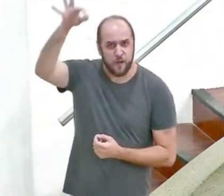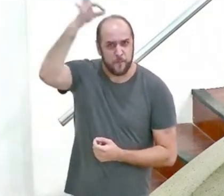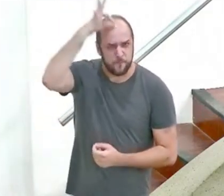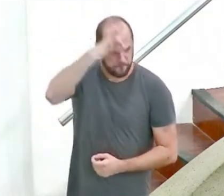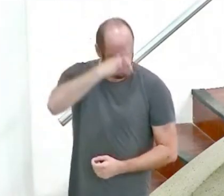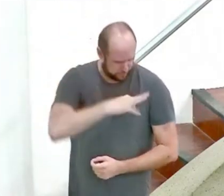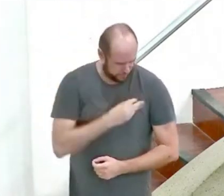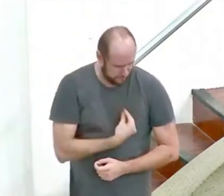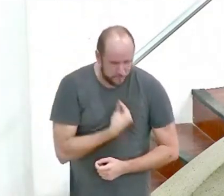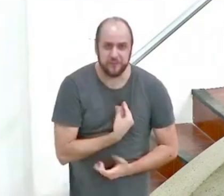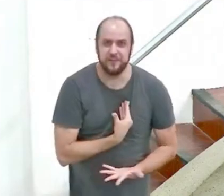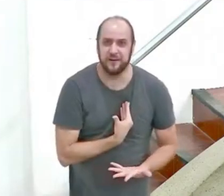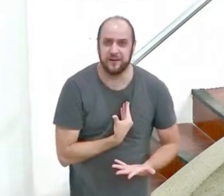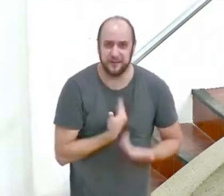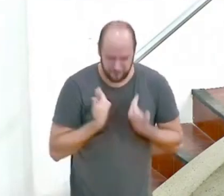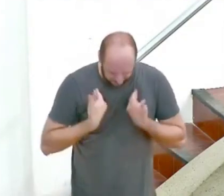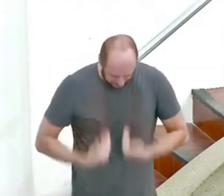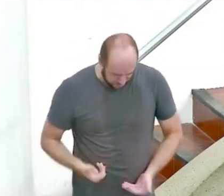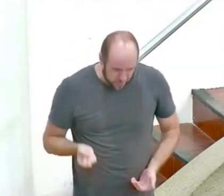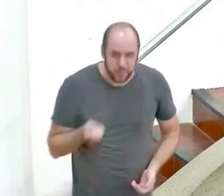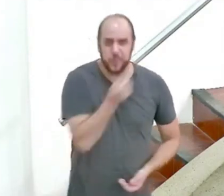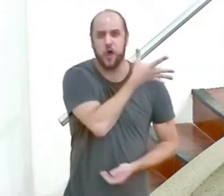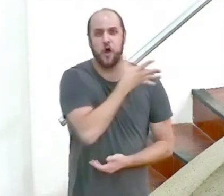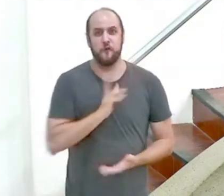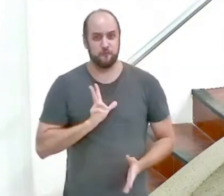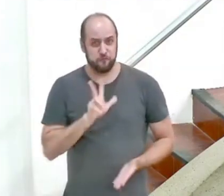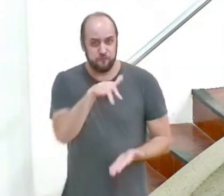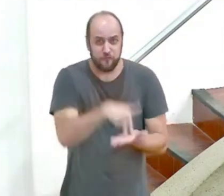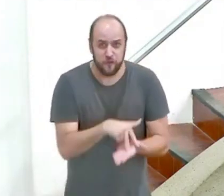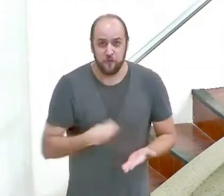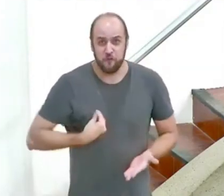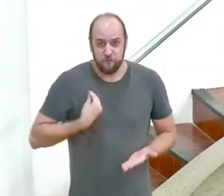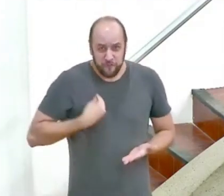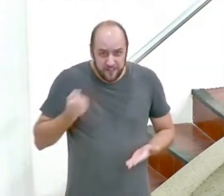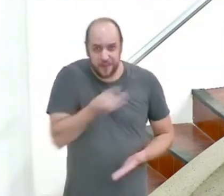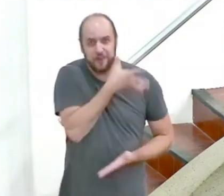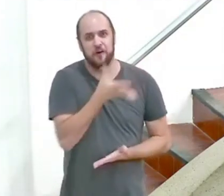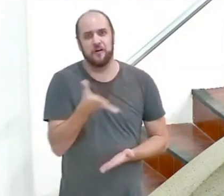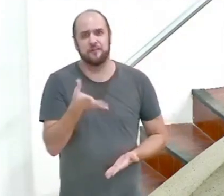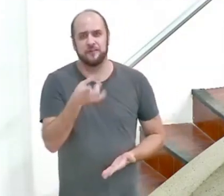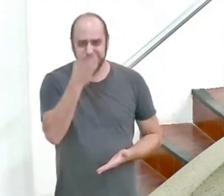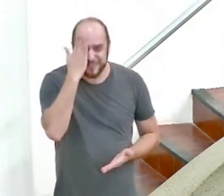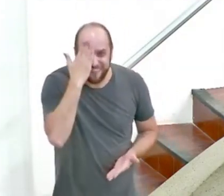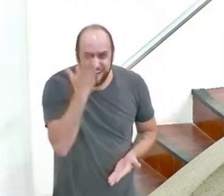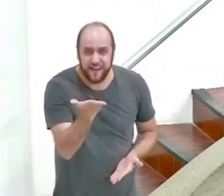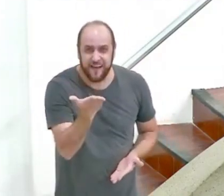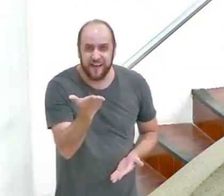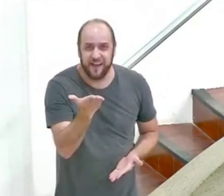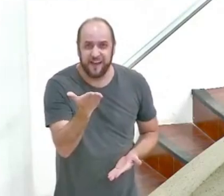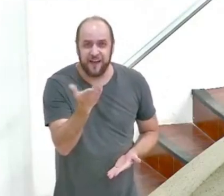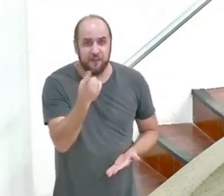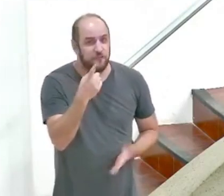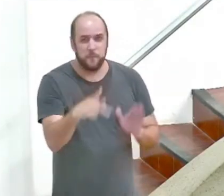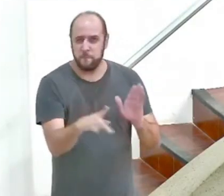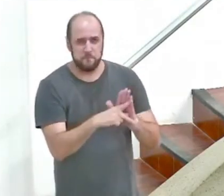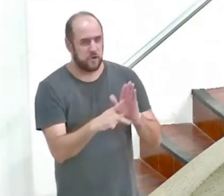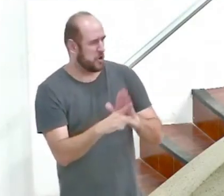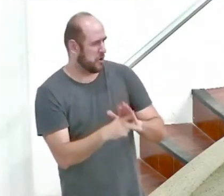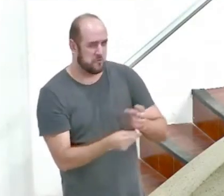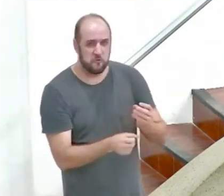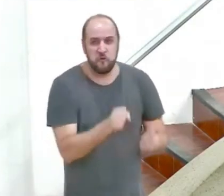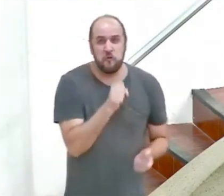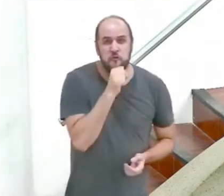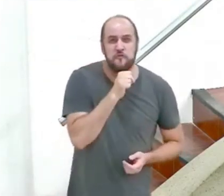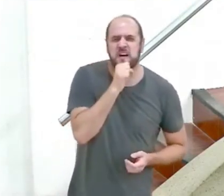eu sou nova criatura eu sou ressurreto dentre os mortos você sabia disso? você não pertence mais à antiga